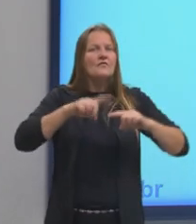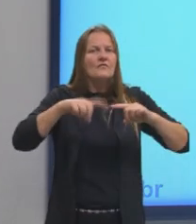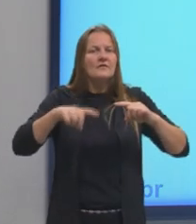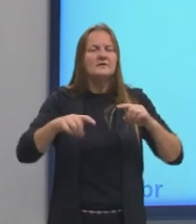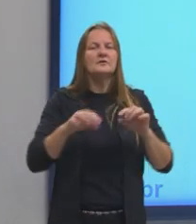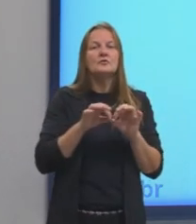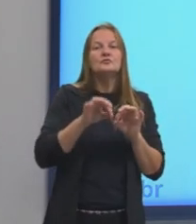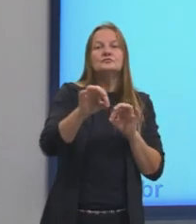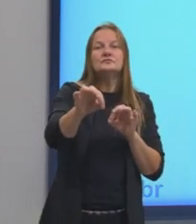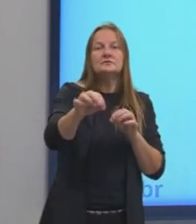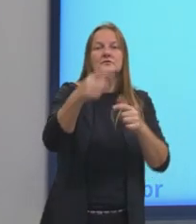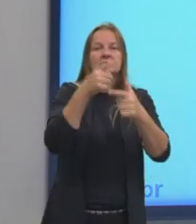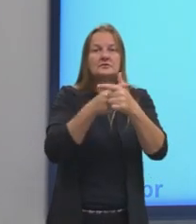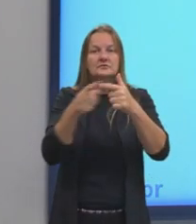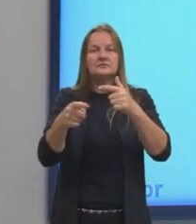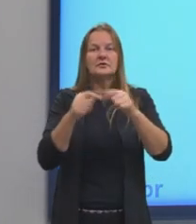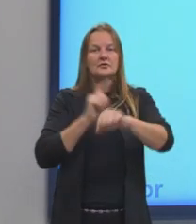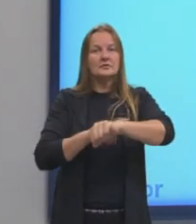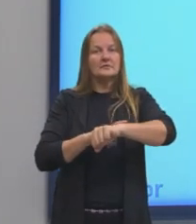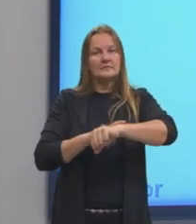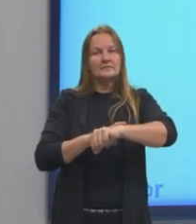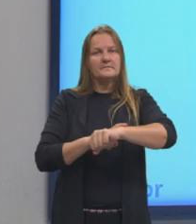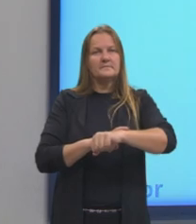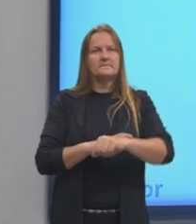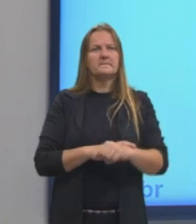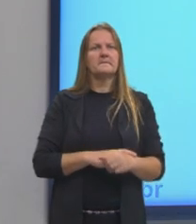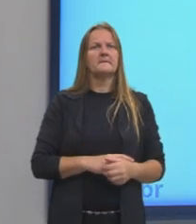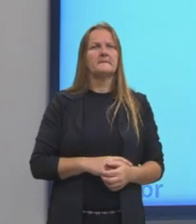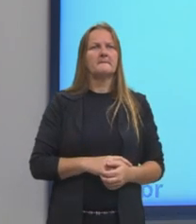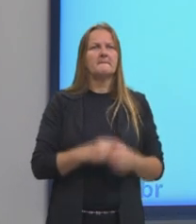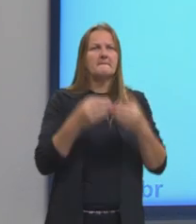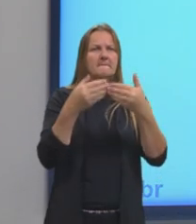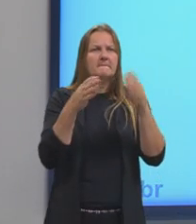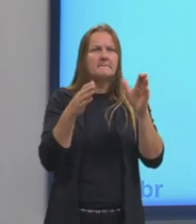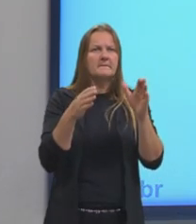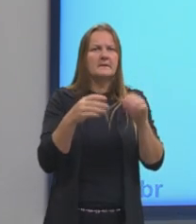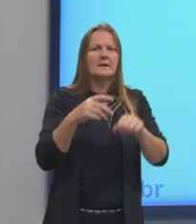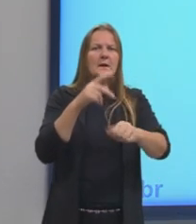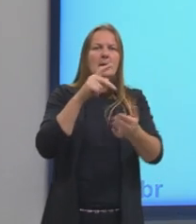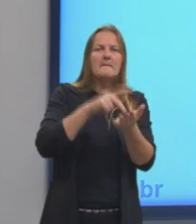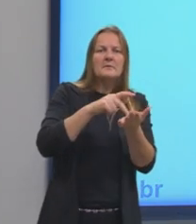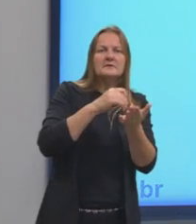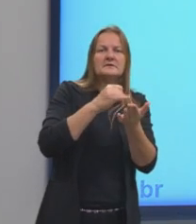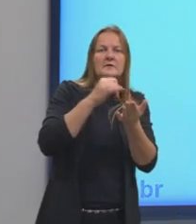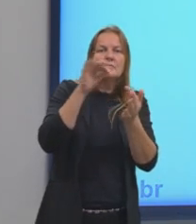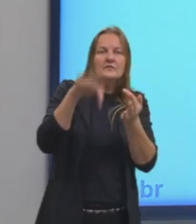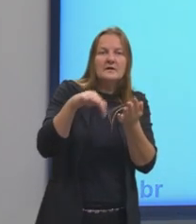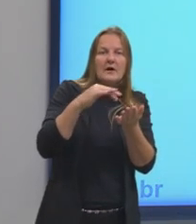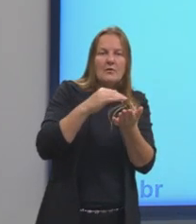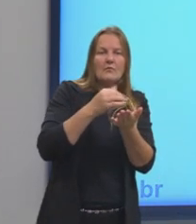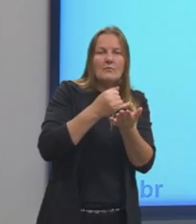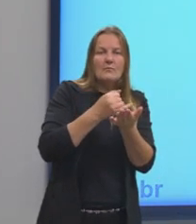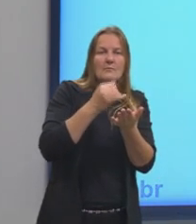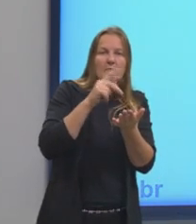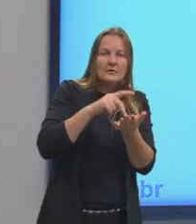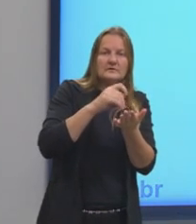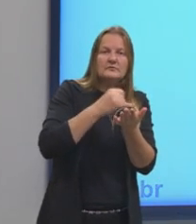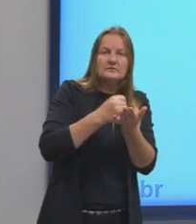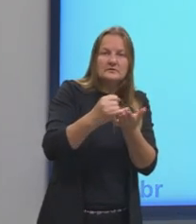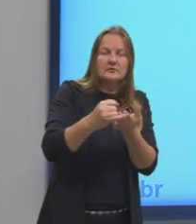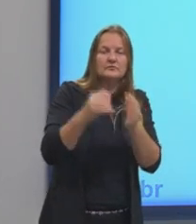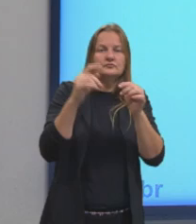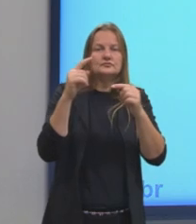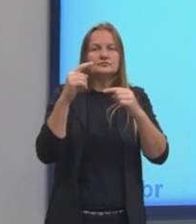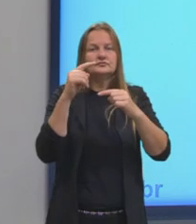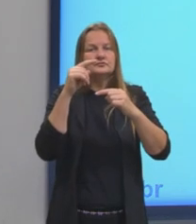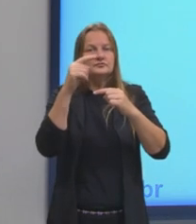distância dividido pela variação do tempo. A gente pode abrir, né? Posição final menos posição inicial. Dividido pelo